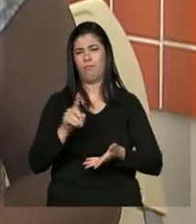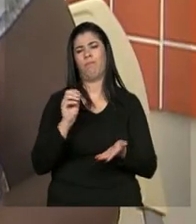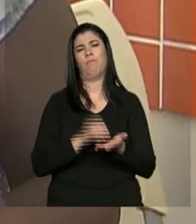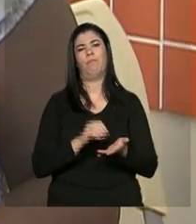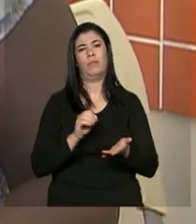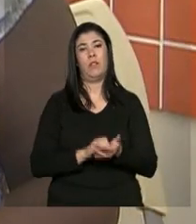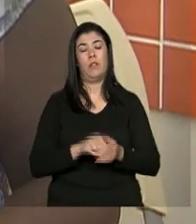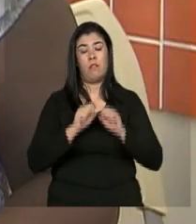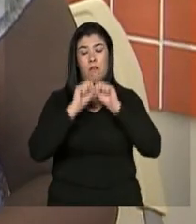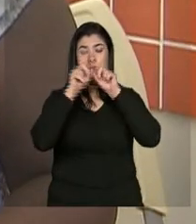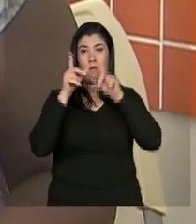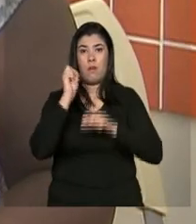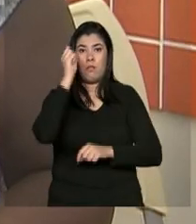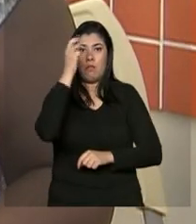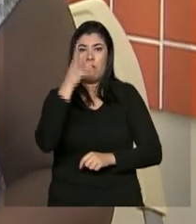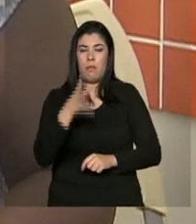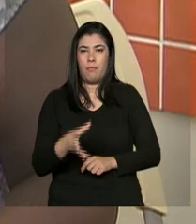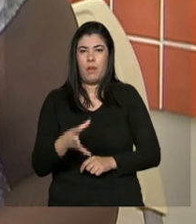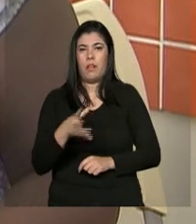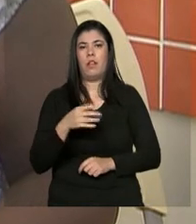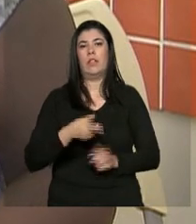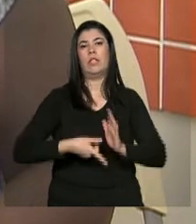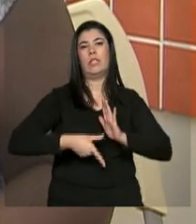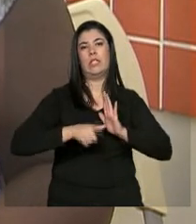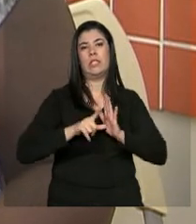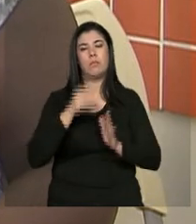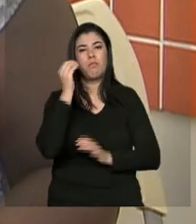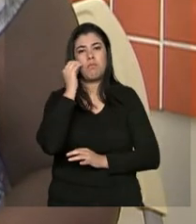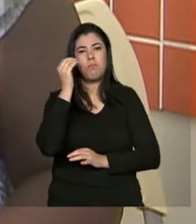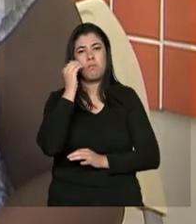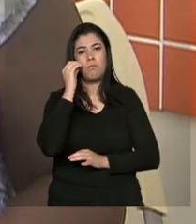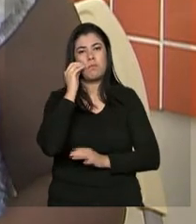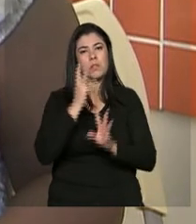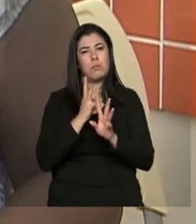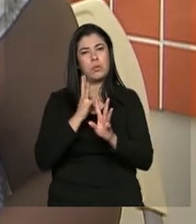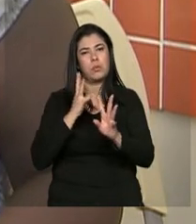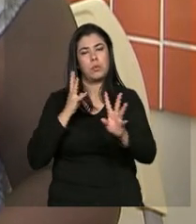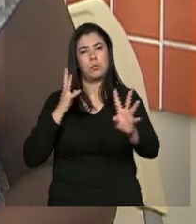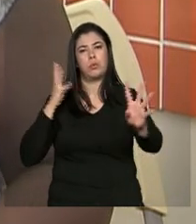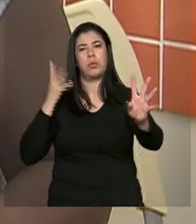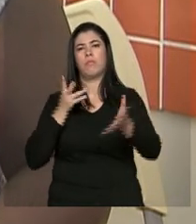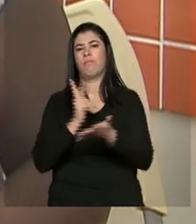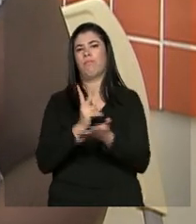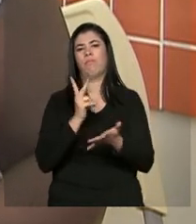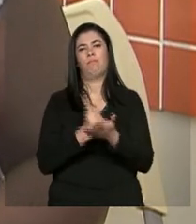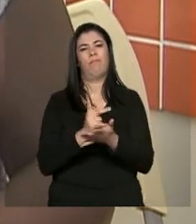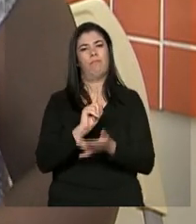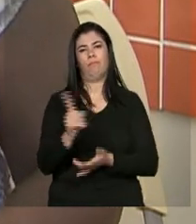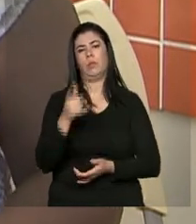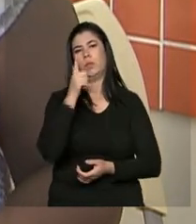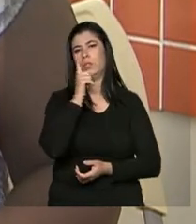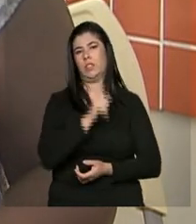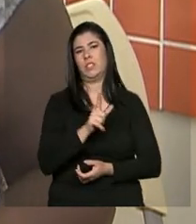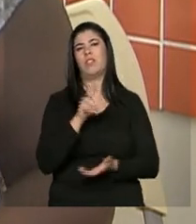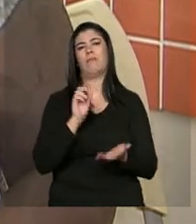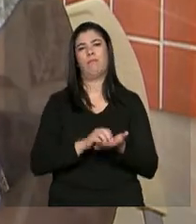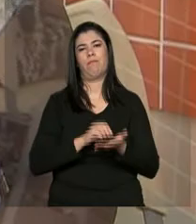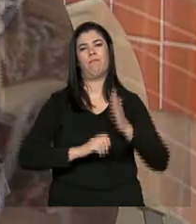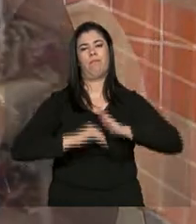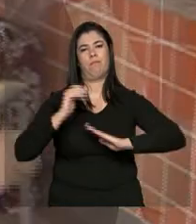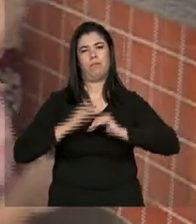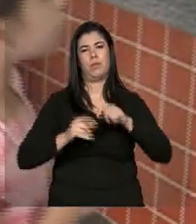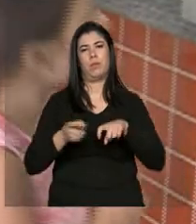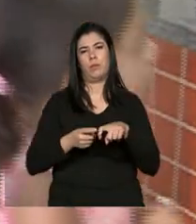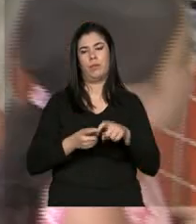pessoal acordava de madrugada para tentar conseguir uma vaga. Nem sempre tinham profissionais disponíveis.